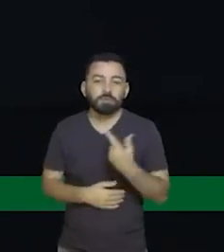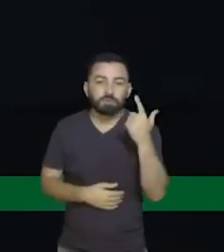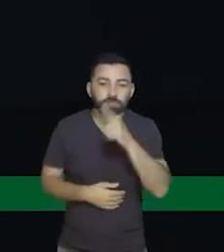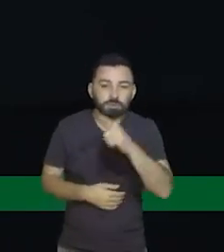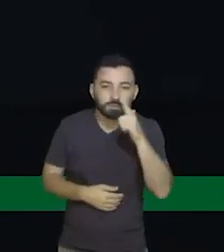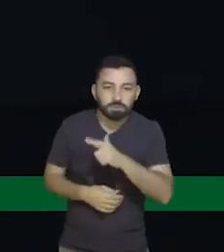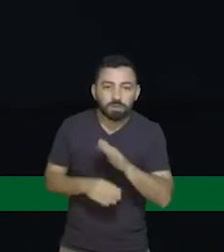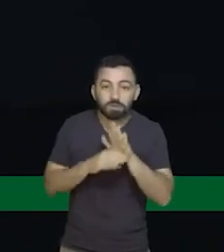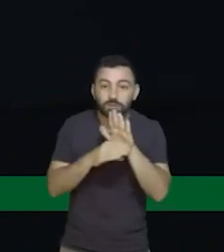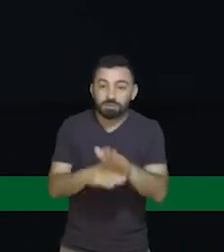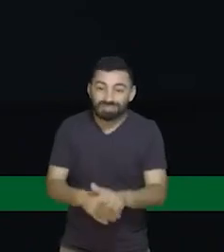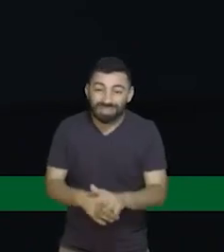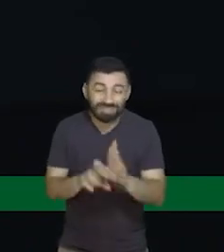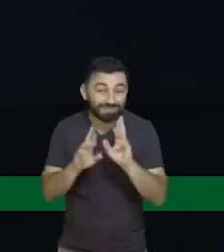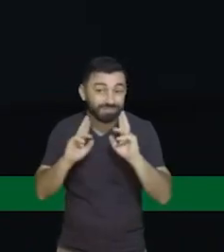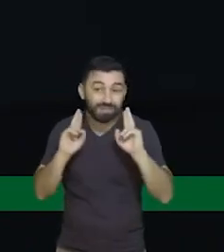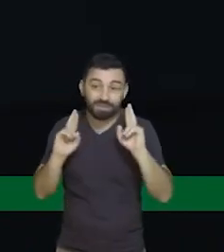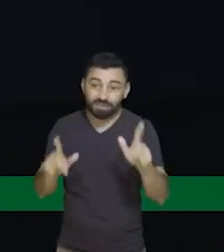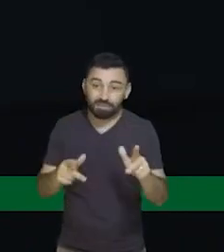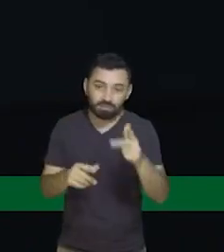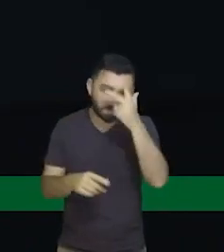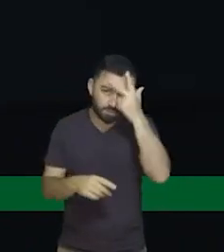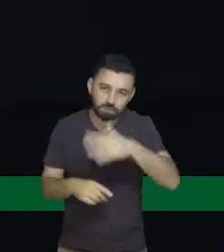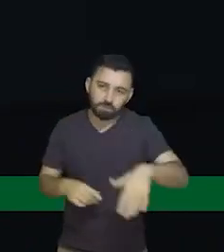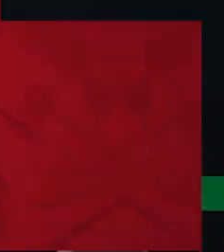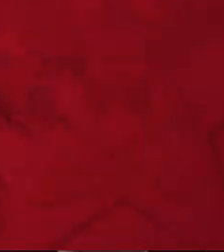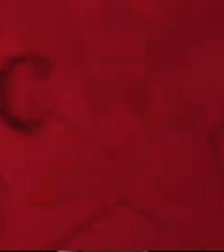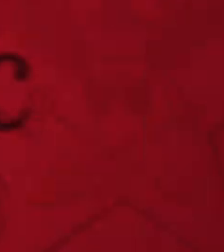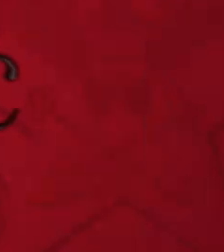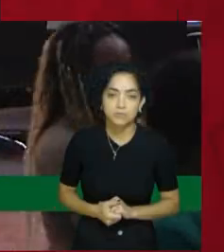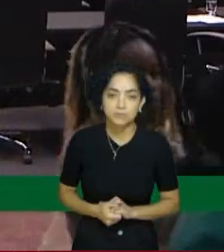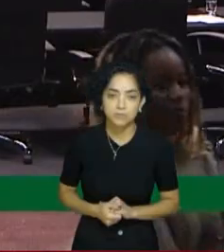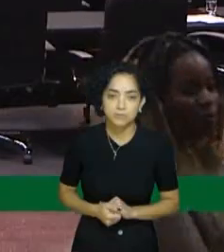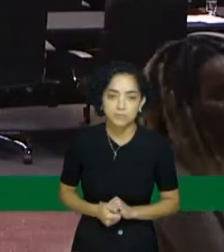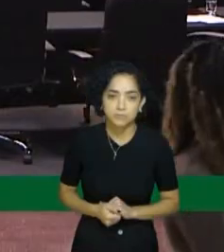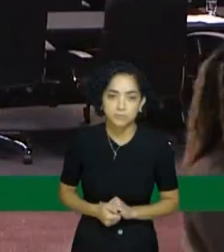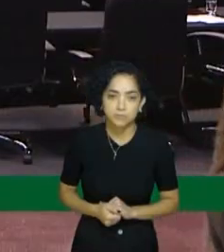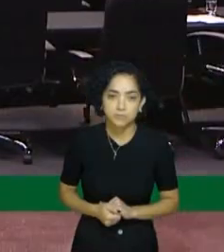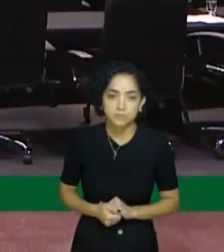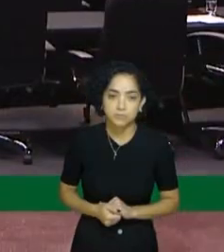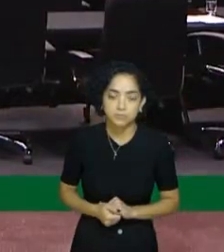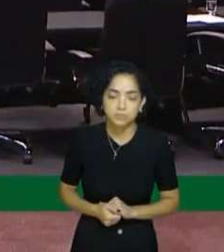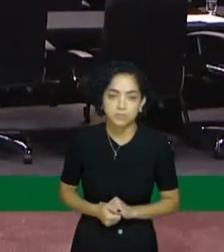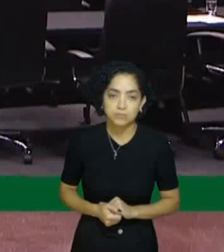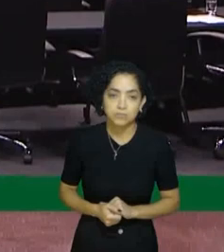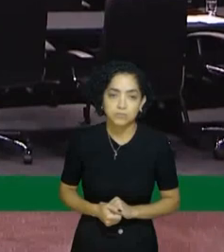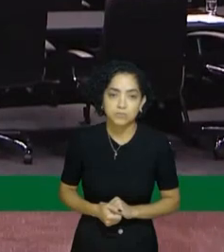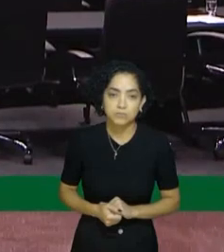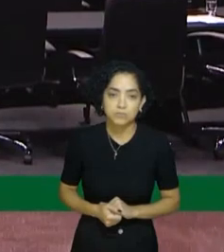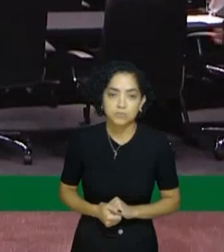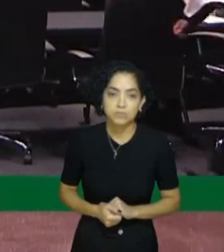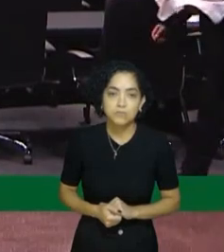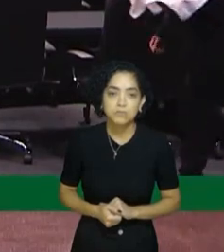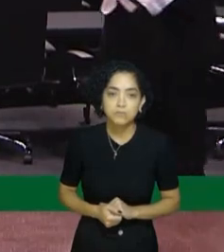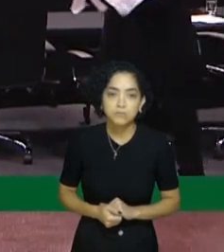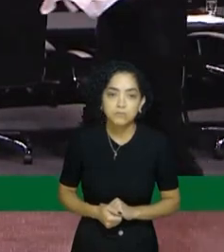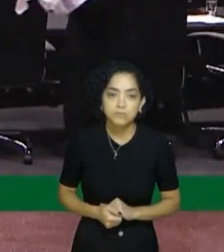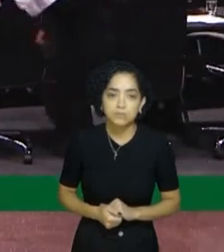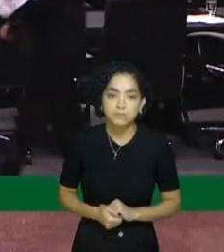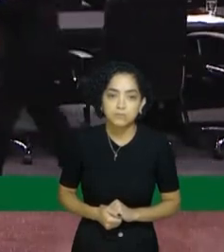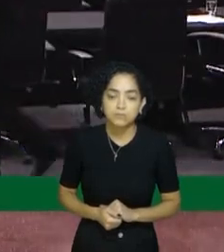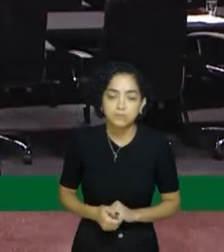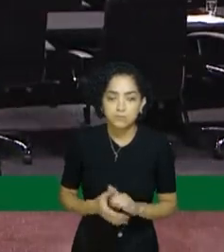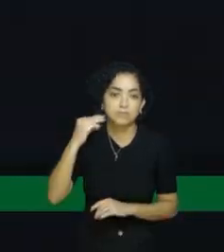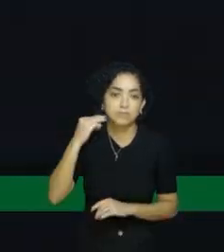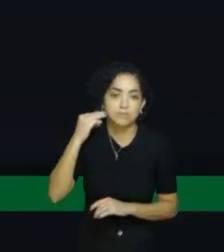para que as pessoas conhecessem a Serra Catarinense. A Associação Empresarial de Curitibanos foi representada por